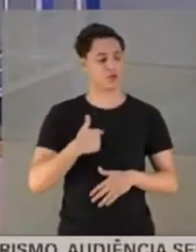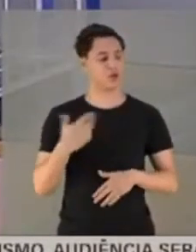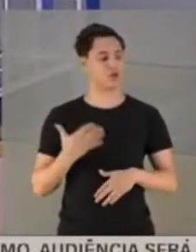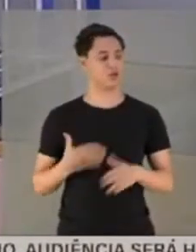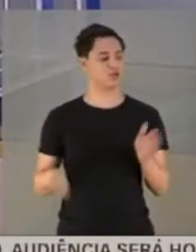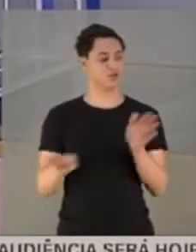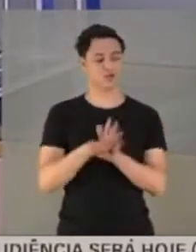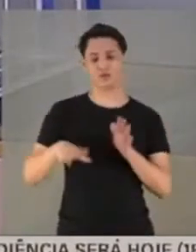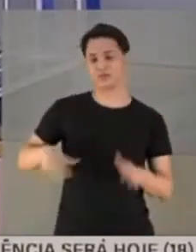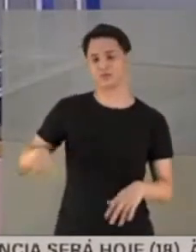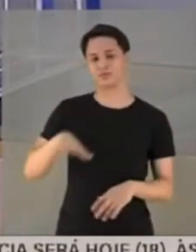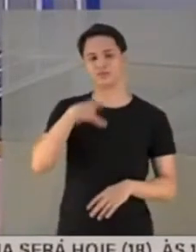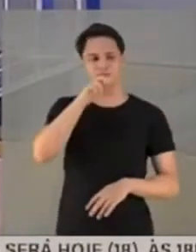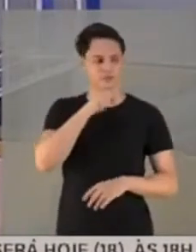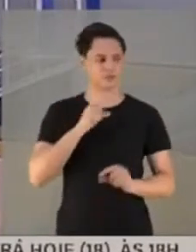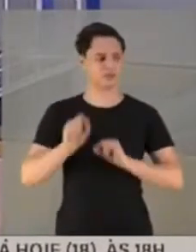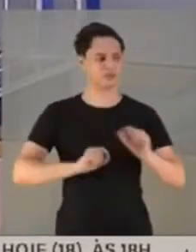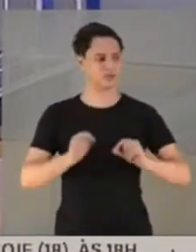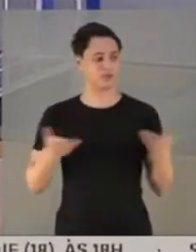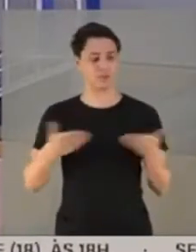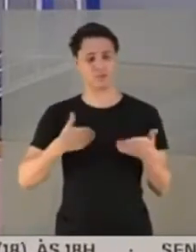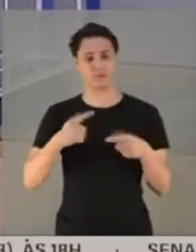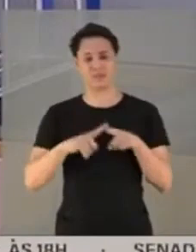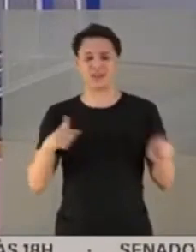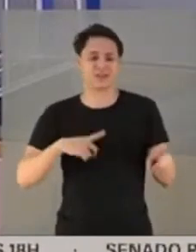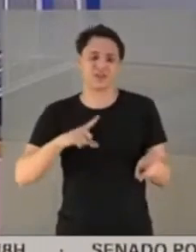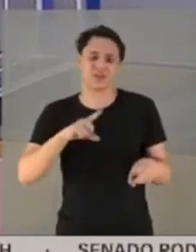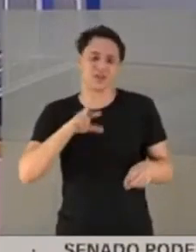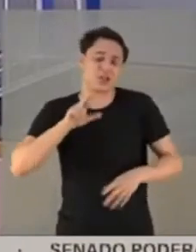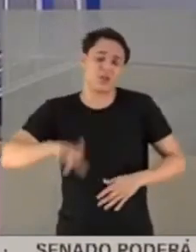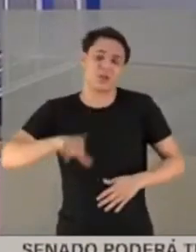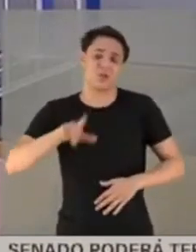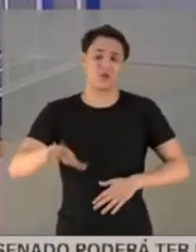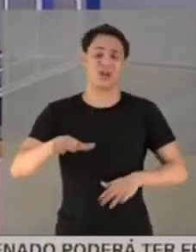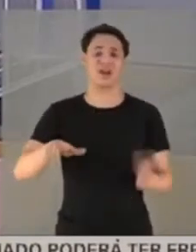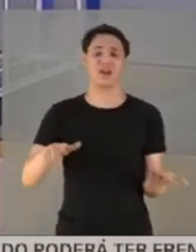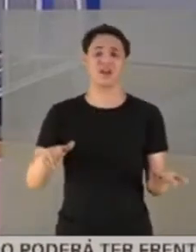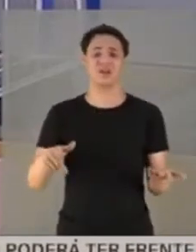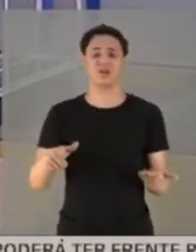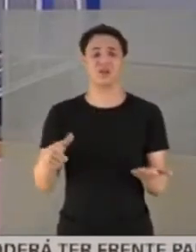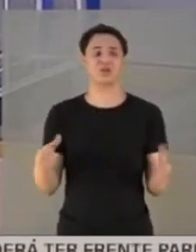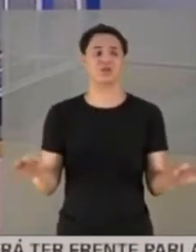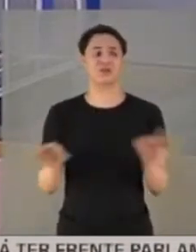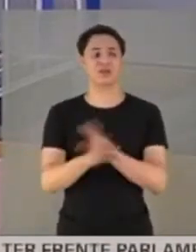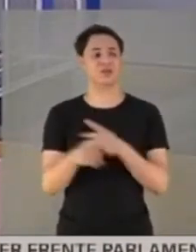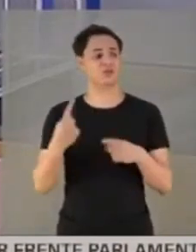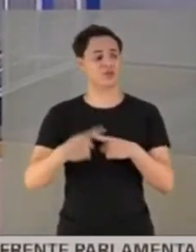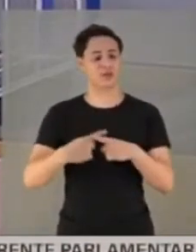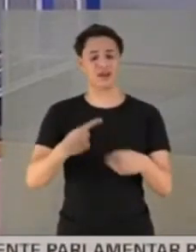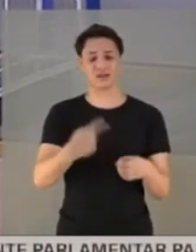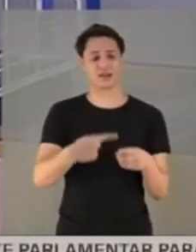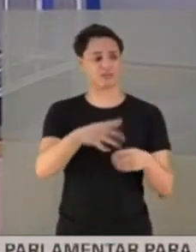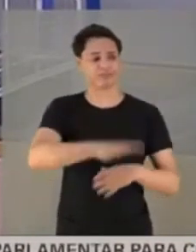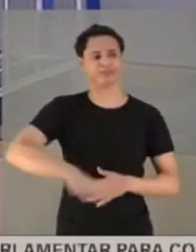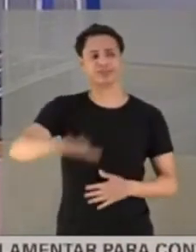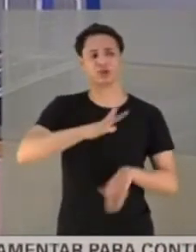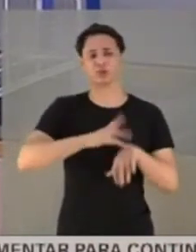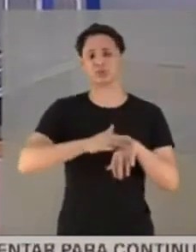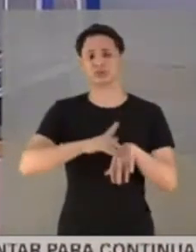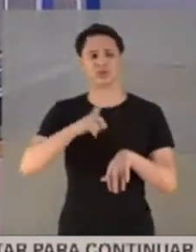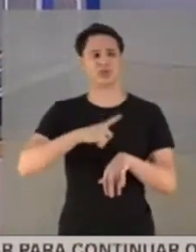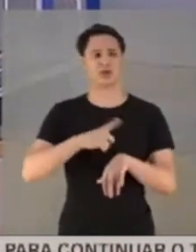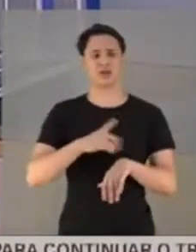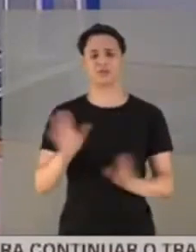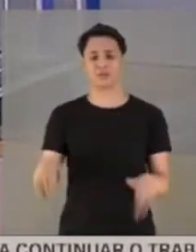oxigênio através das Forças Armadas, mas não era o suficiente, porque a cidade inteira estava doente. A cidade de Manaus virou um deserto.